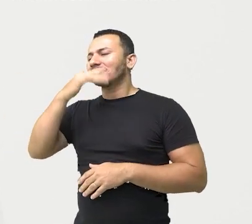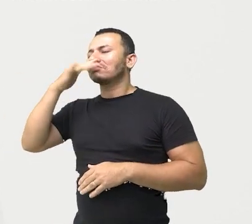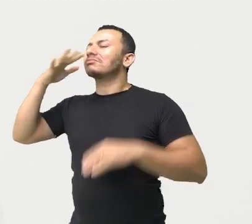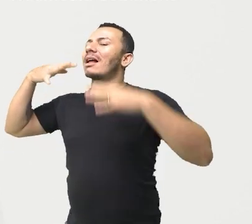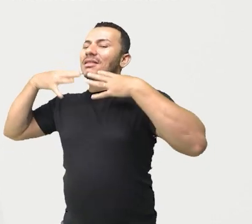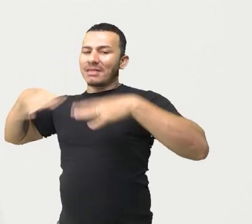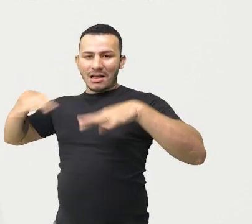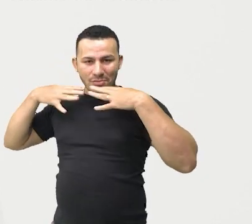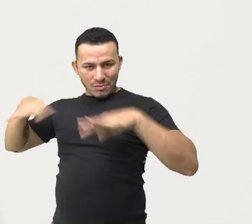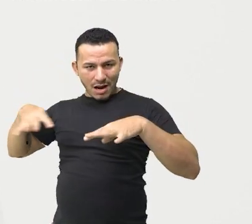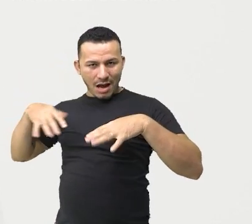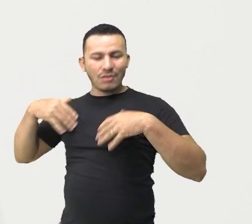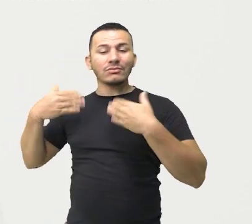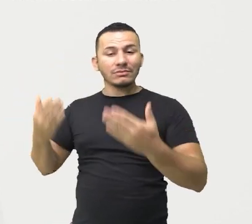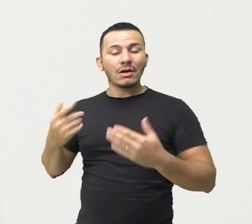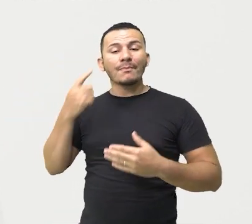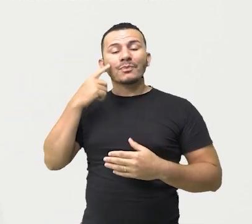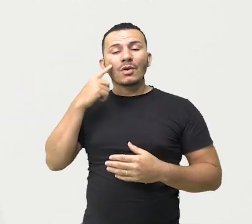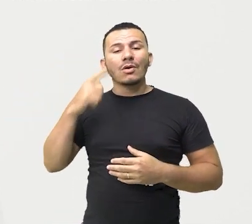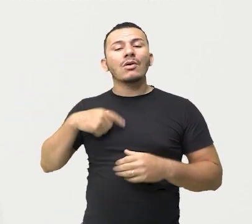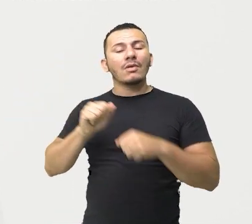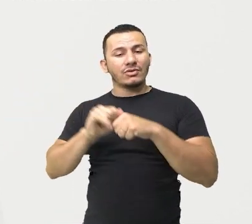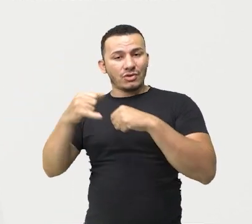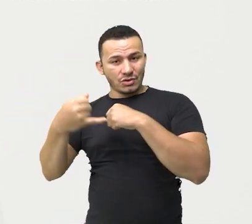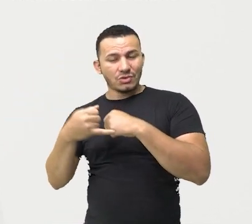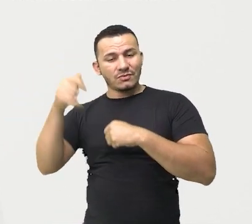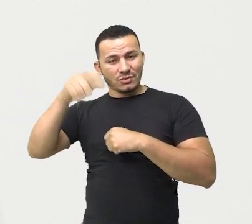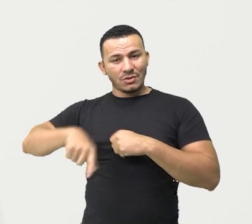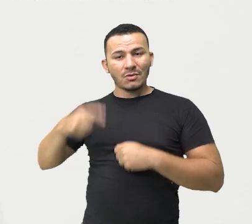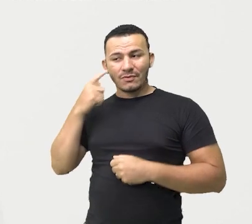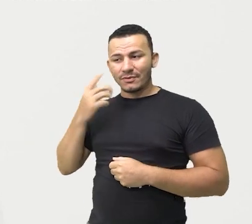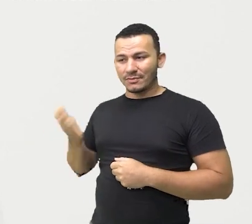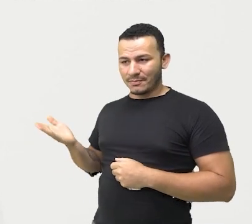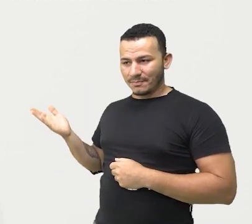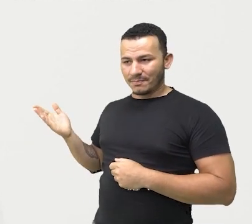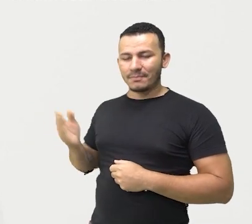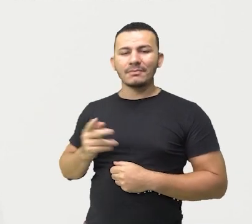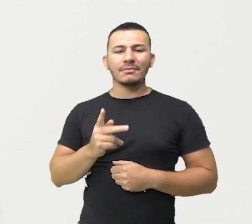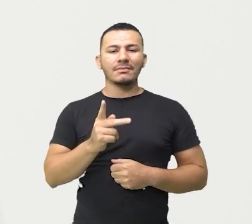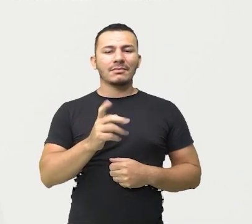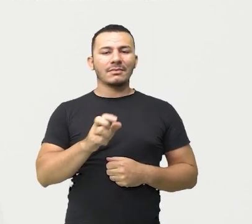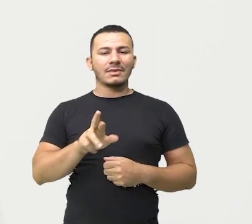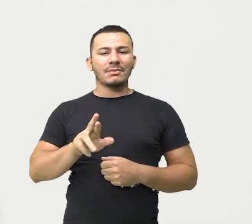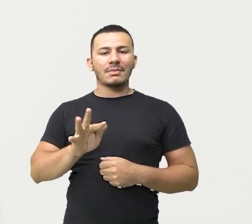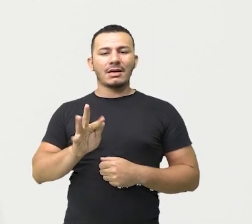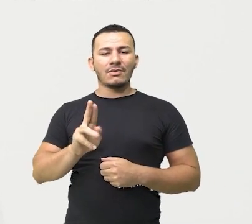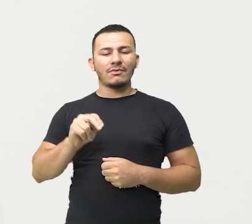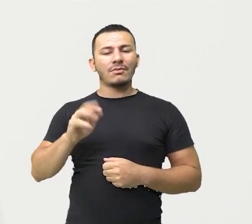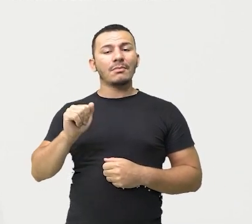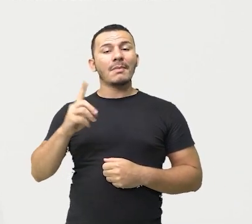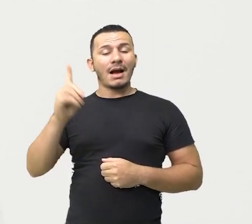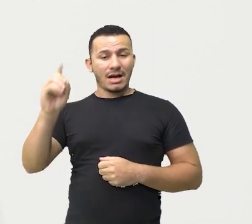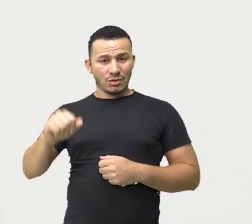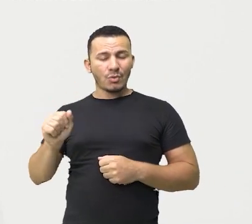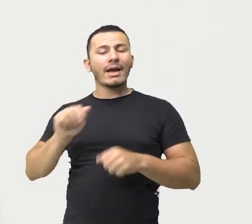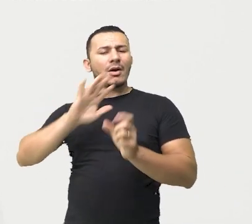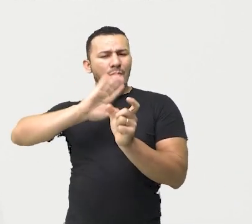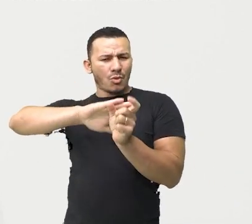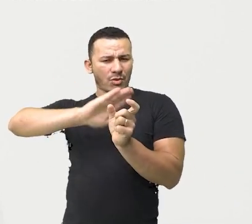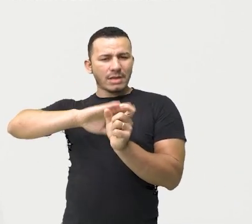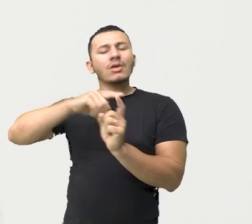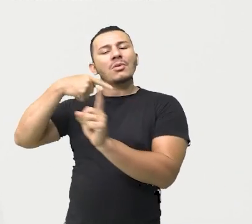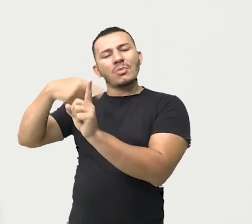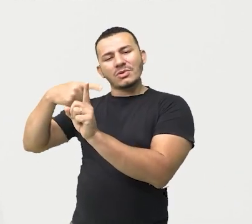hálito é perfumado. Olha o adjetivo aqui, mais uma vez. Perfumado, outra conotação, outra ideia